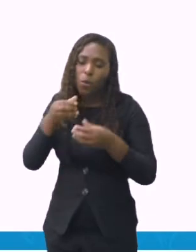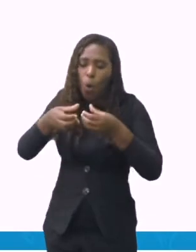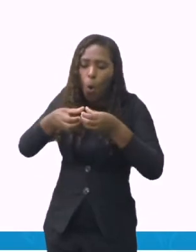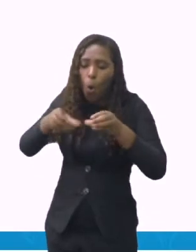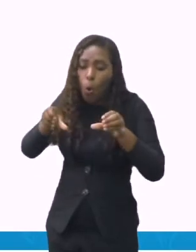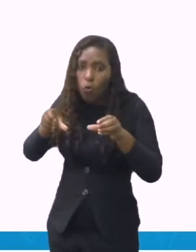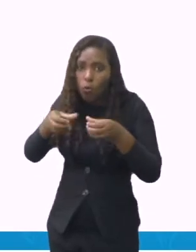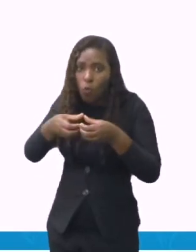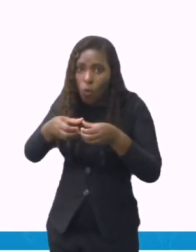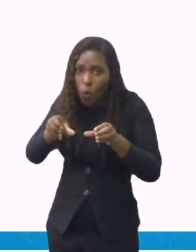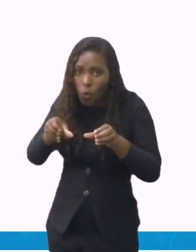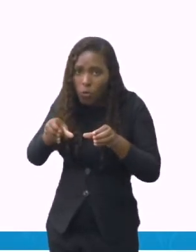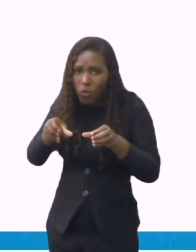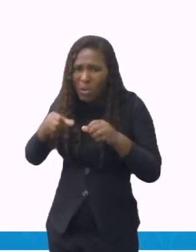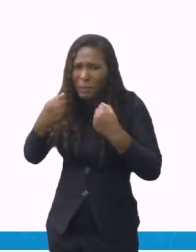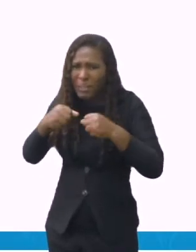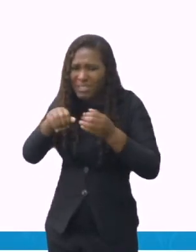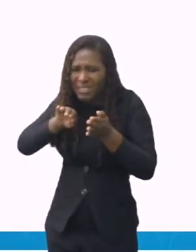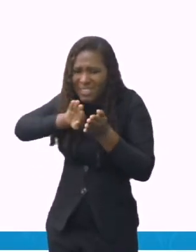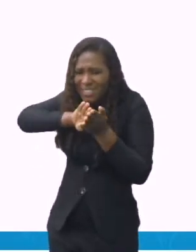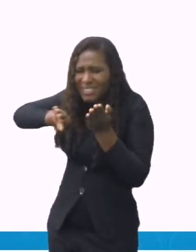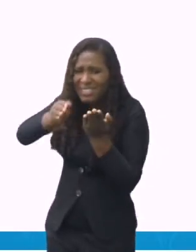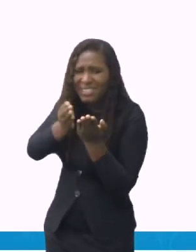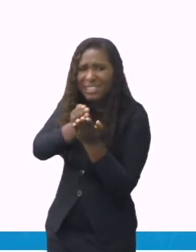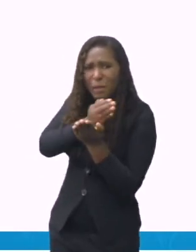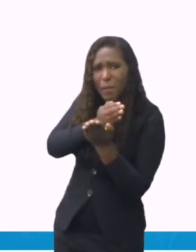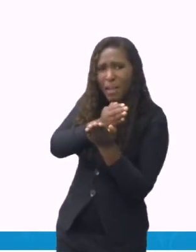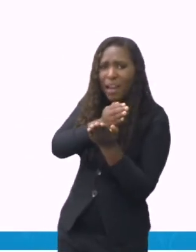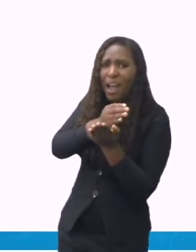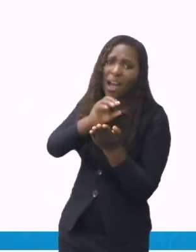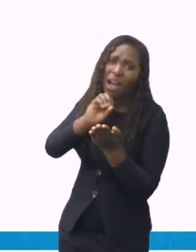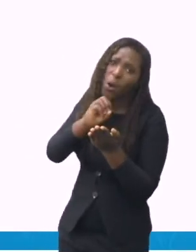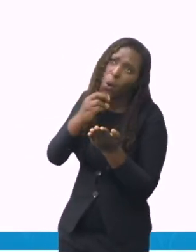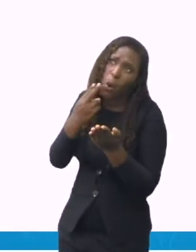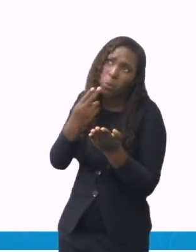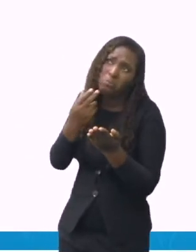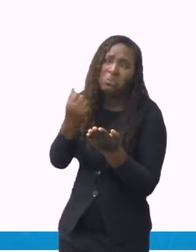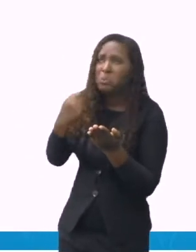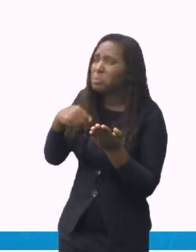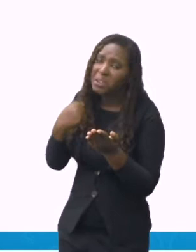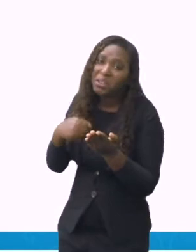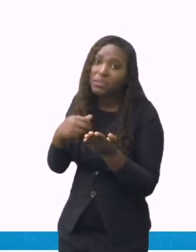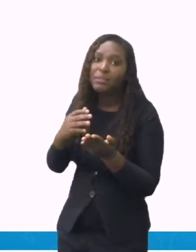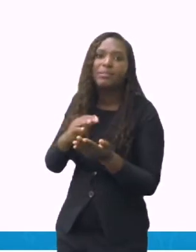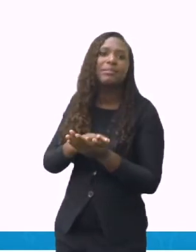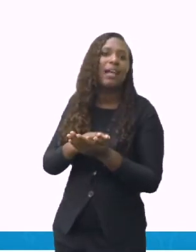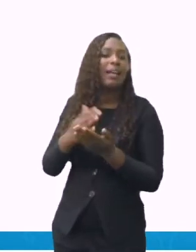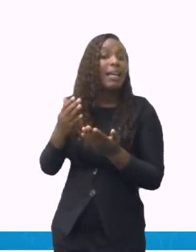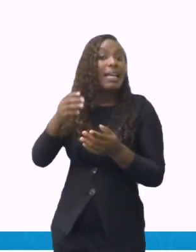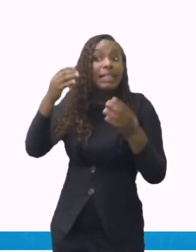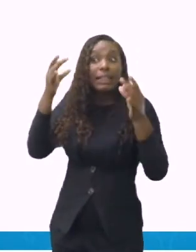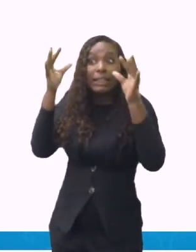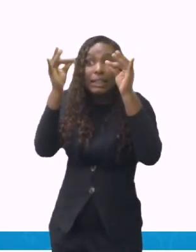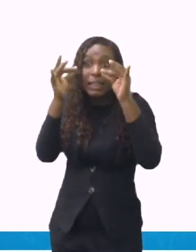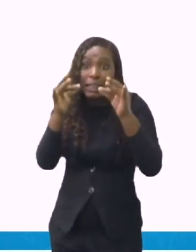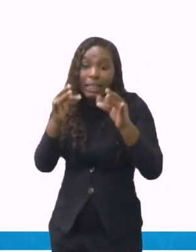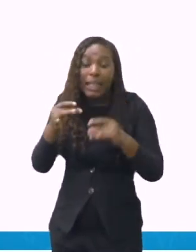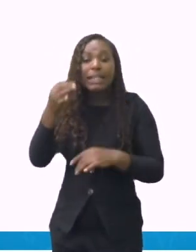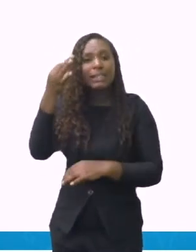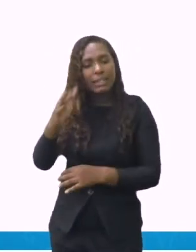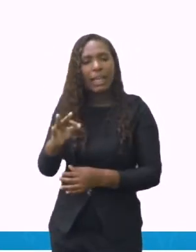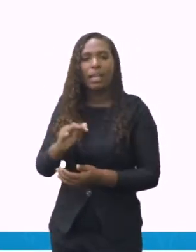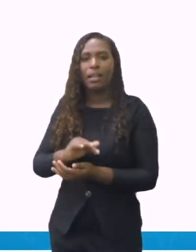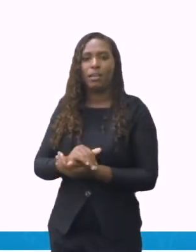a parte que eu vou dizer a quantidade. A quantidade que eu preciso de cada ingrediente. E qual